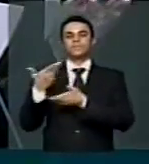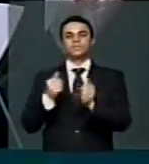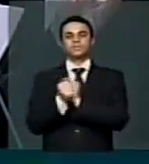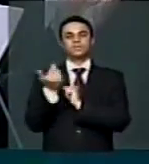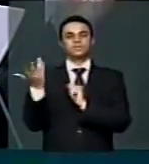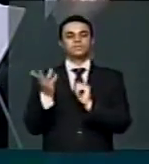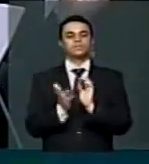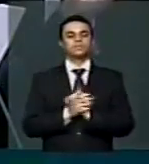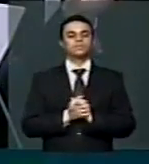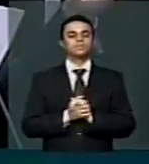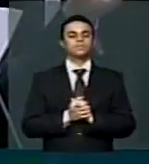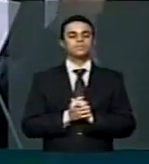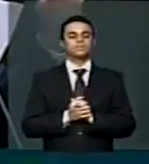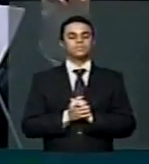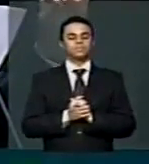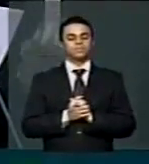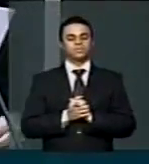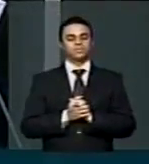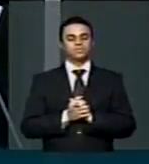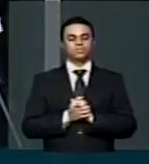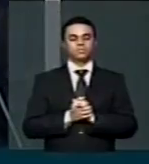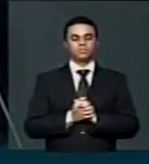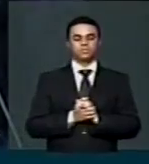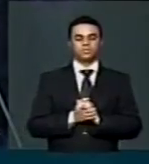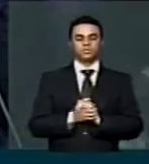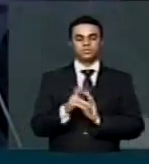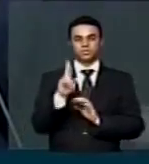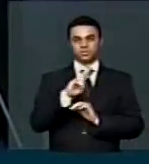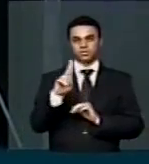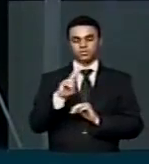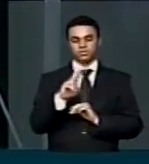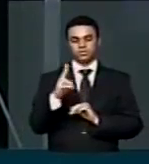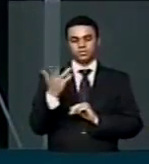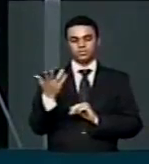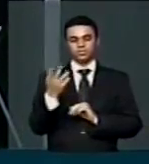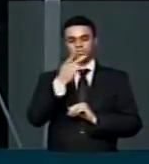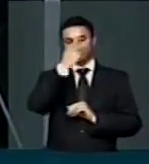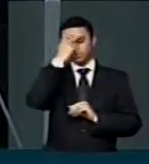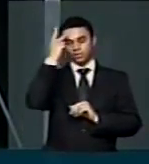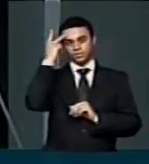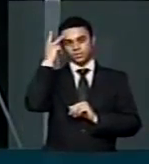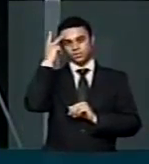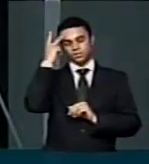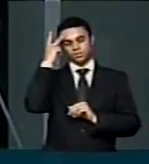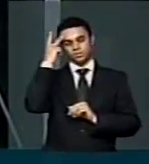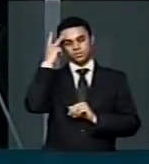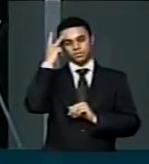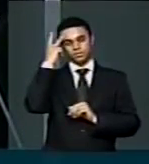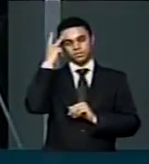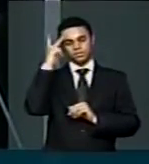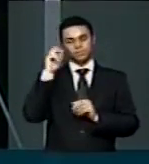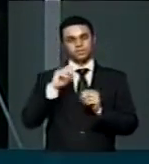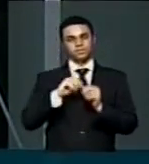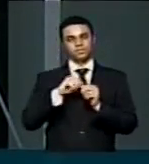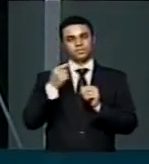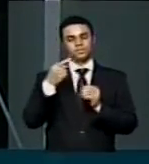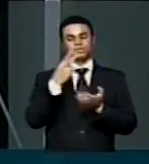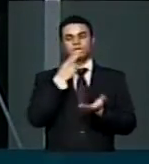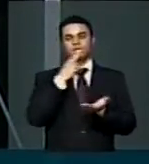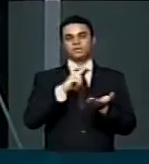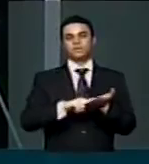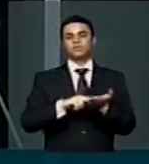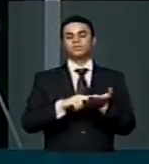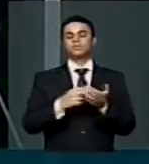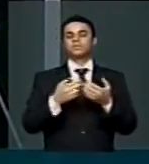Eu gostaria de ler, Sr. Presidente, os nomes Os nomes dos que fazem esta carta aberta da